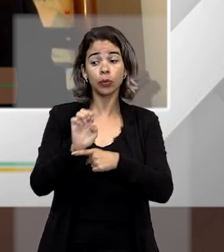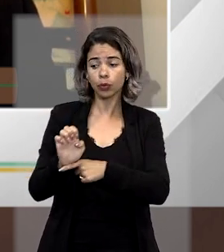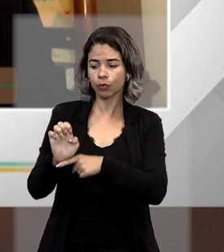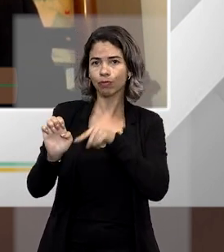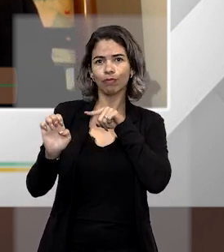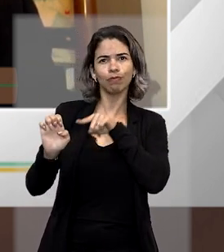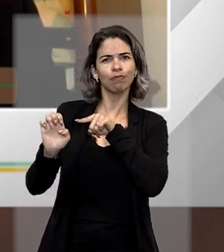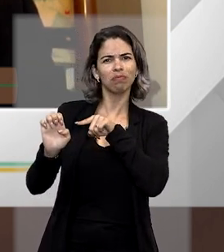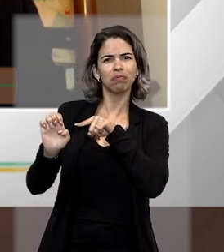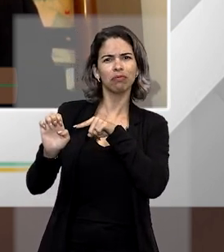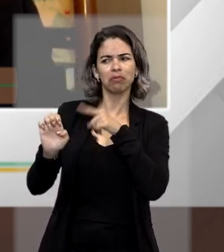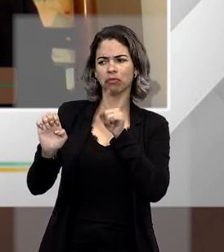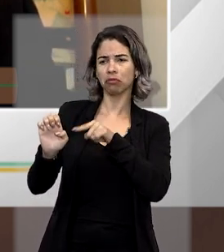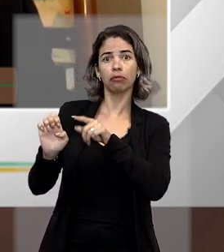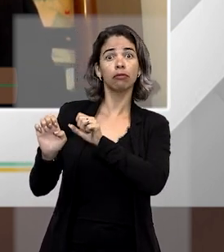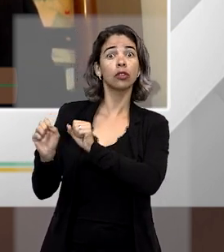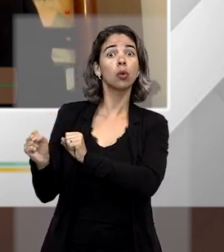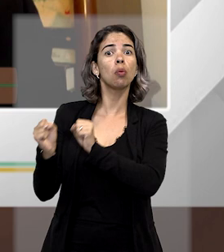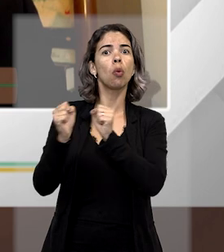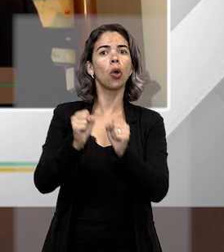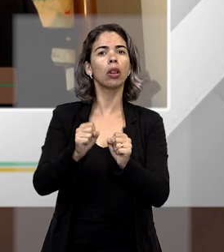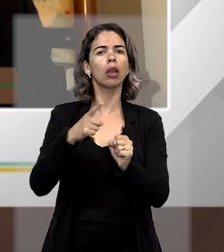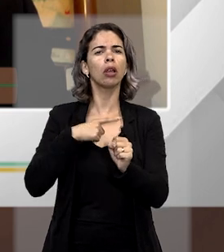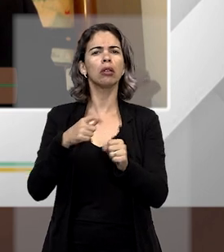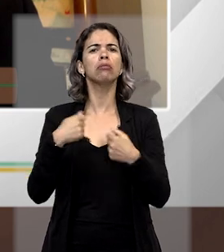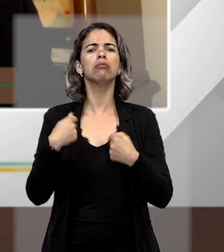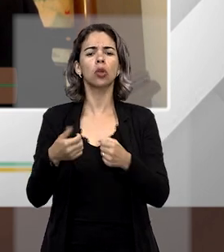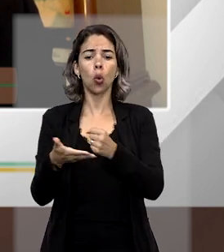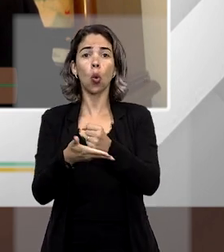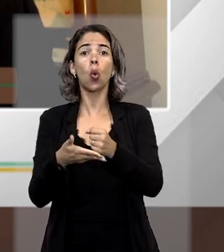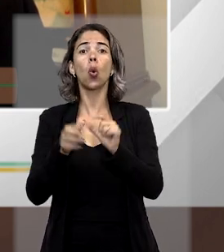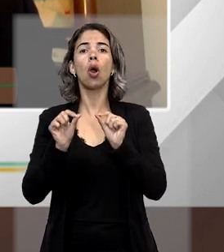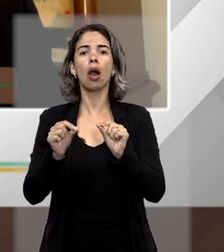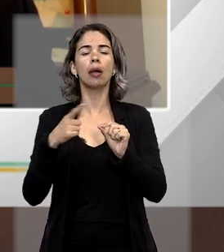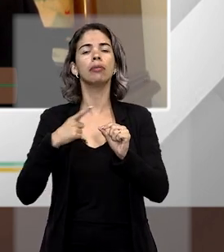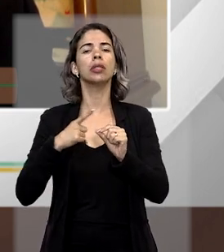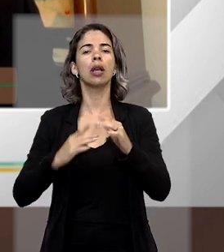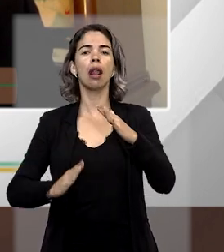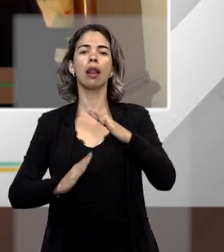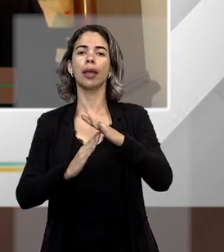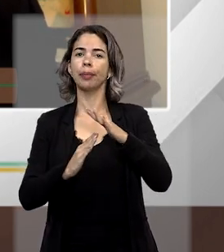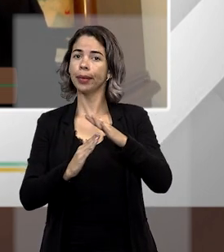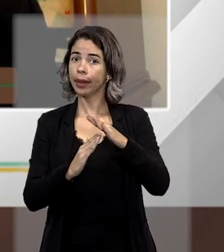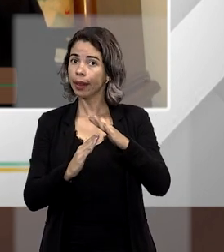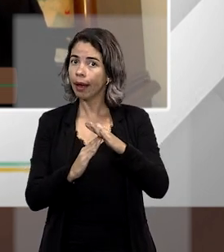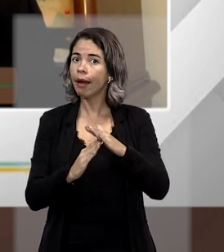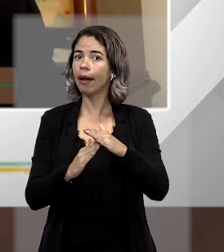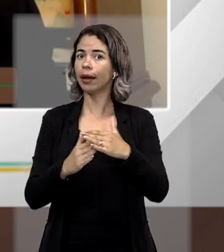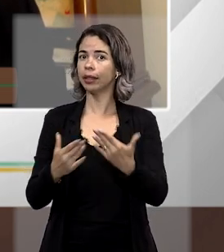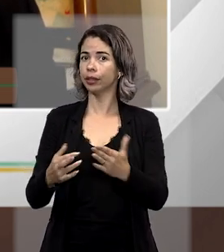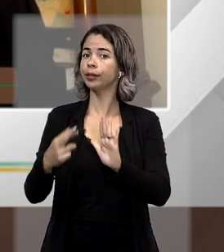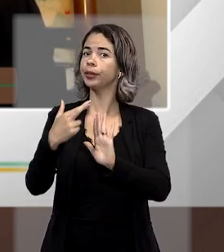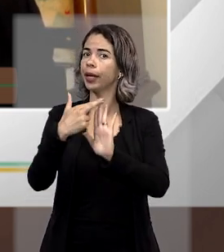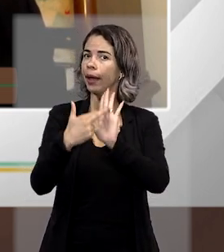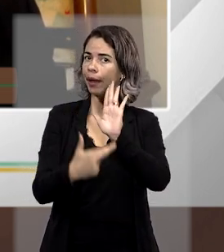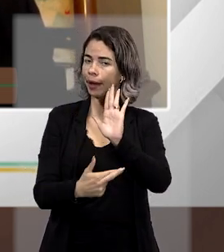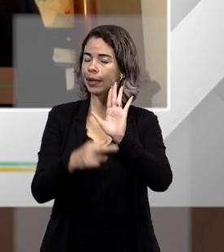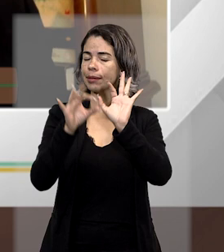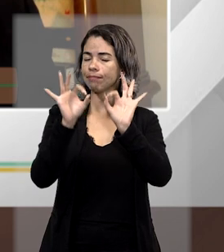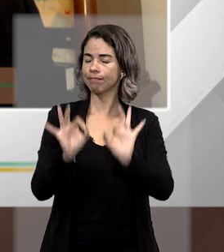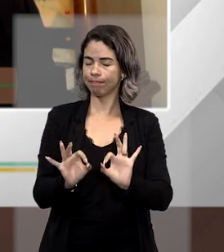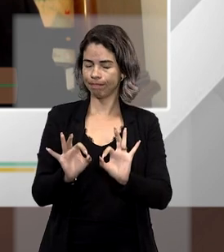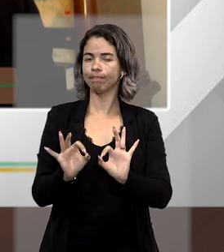o Estado, principalmente, ao exercer seu poder, ele deve se guiar por isso, deve ser limitado, inclusive, por